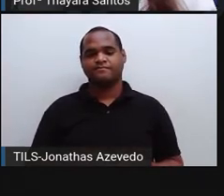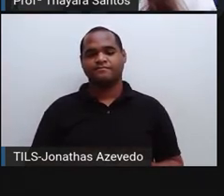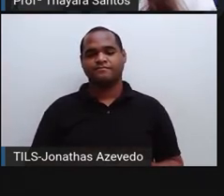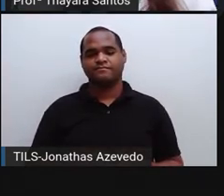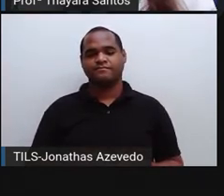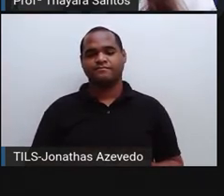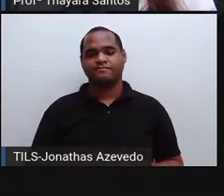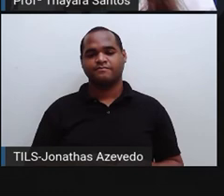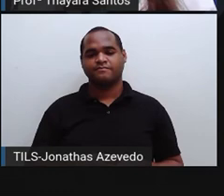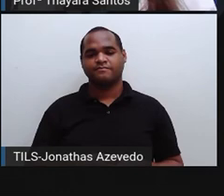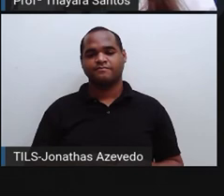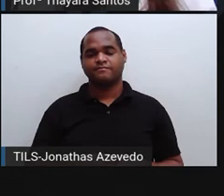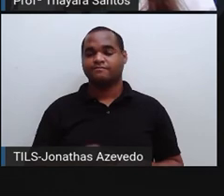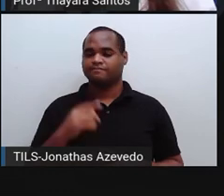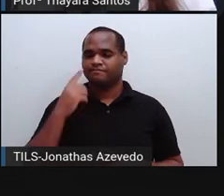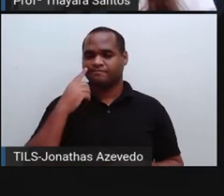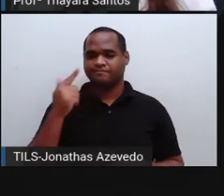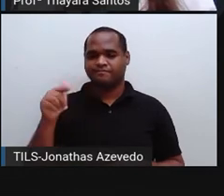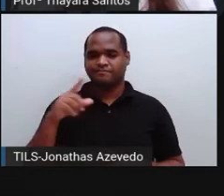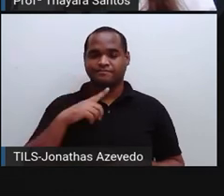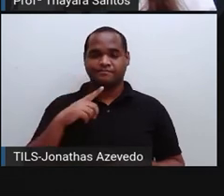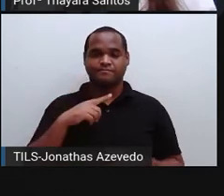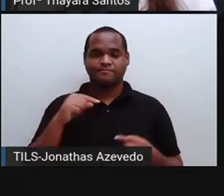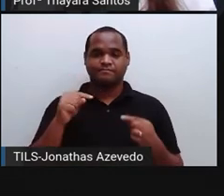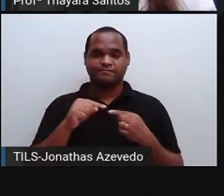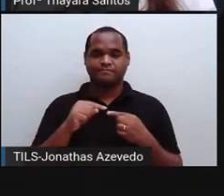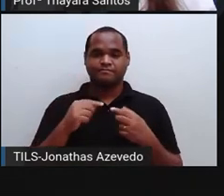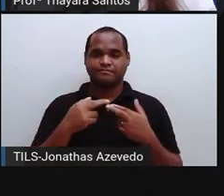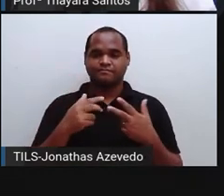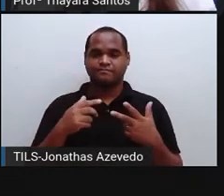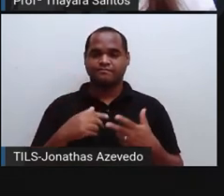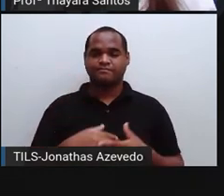com essa daqui, ó? Estruturas que compõem.